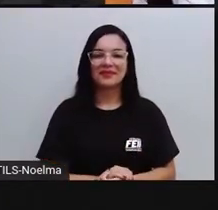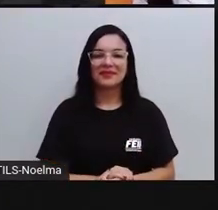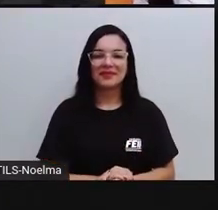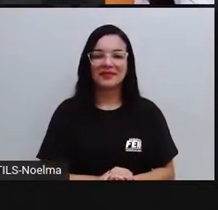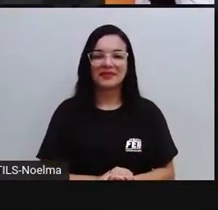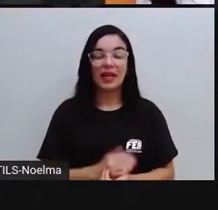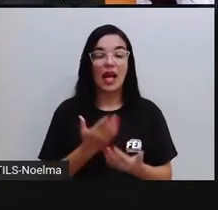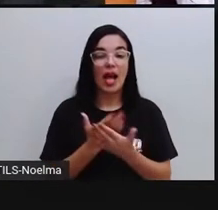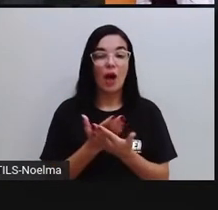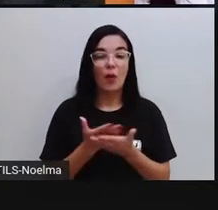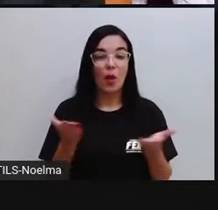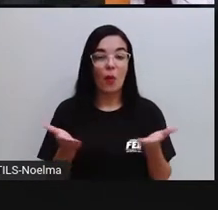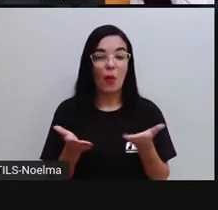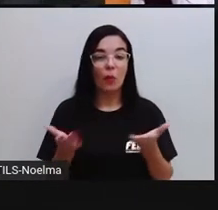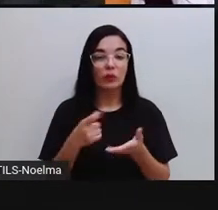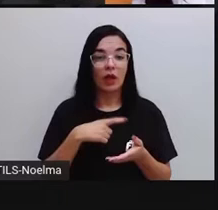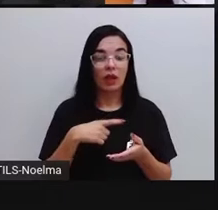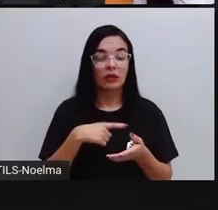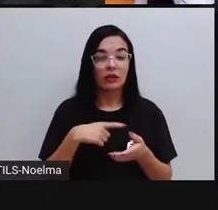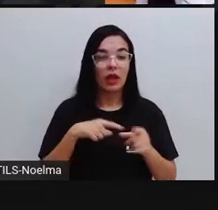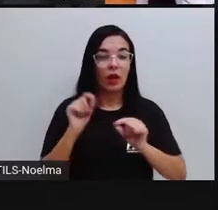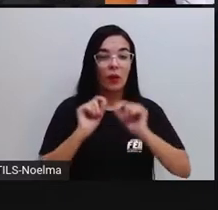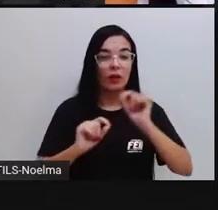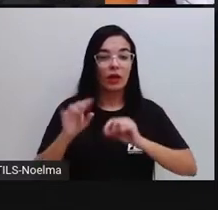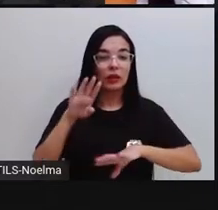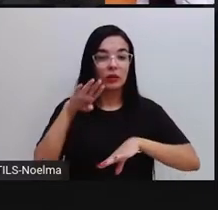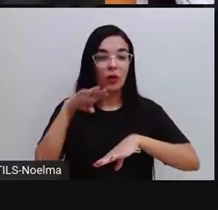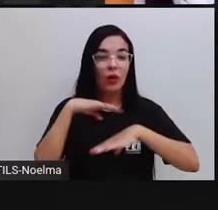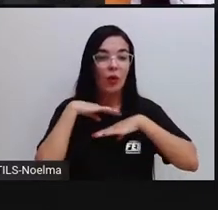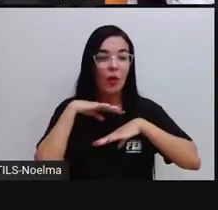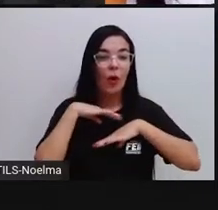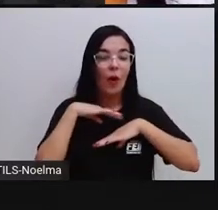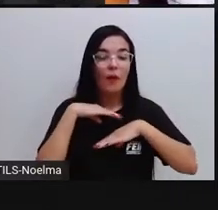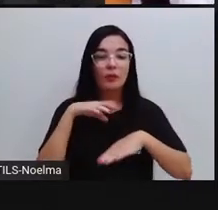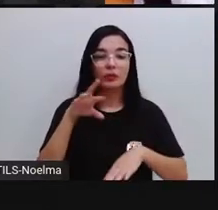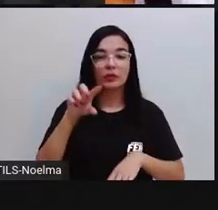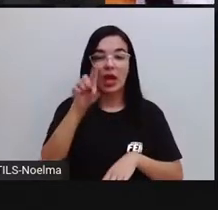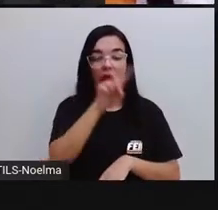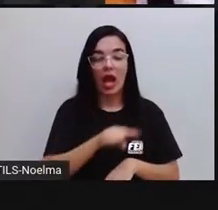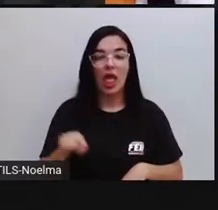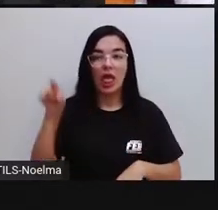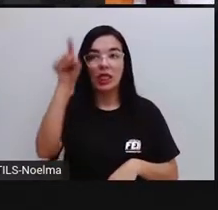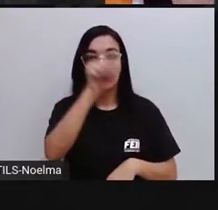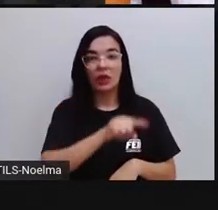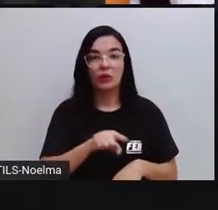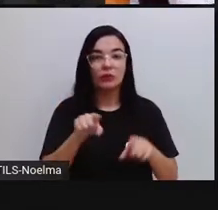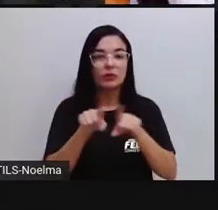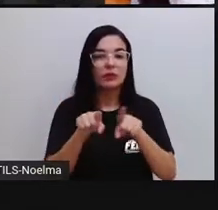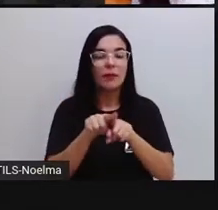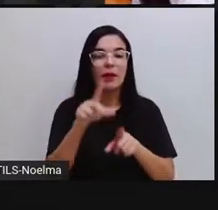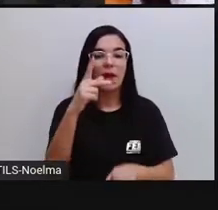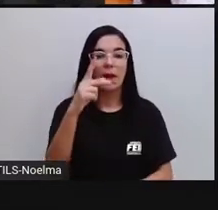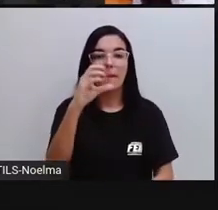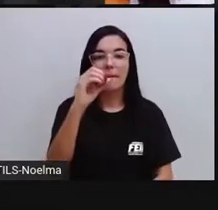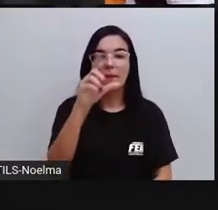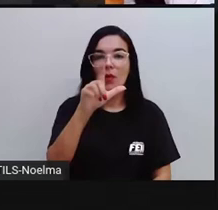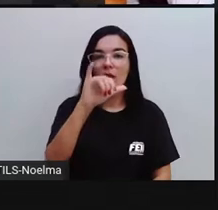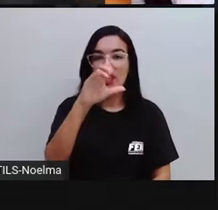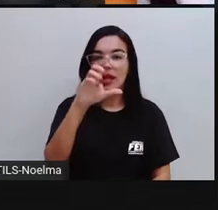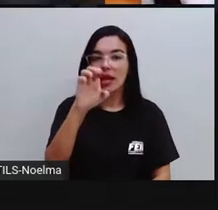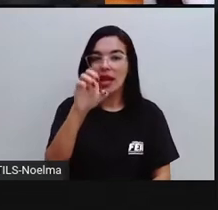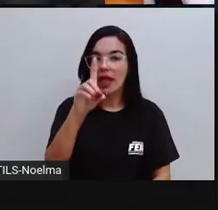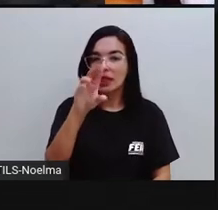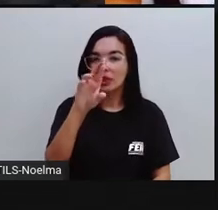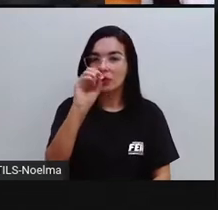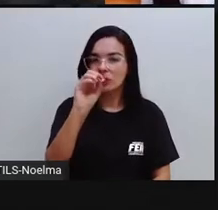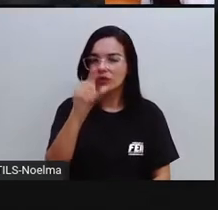Na aula de hoje, nós falaremos sobre corpos redondos e poliedros. Vocês sabem o que são poliedros? Qual a diferença entre os poliedros e